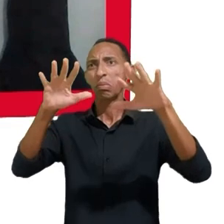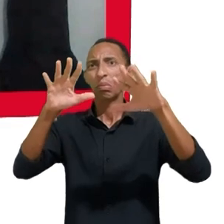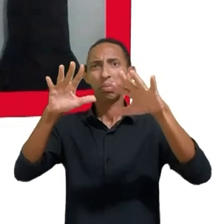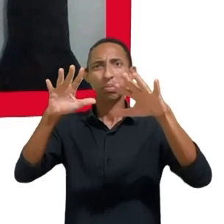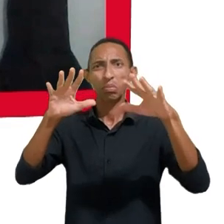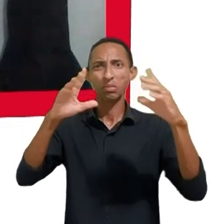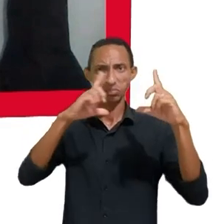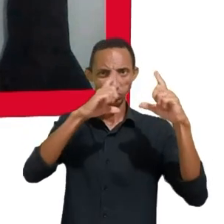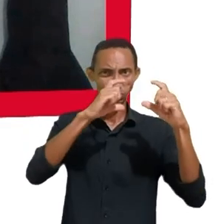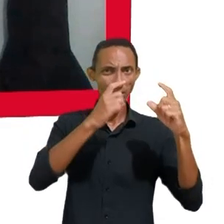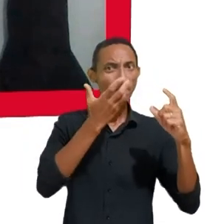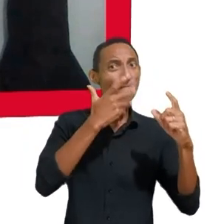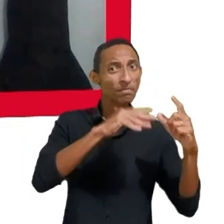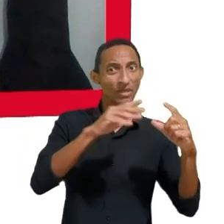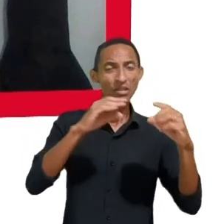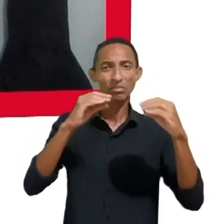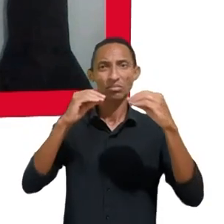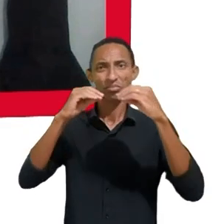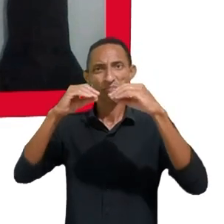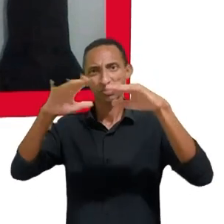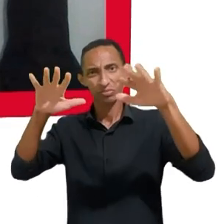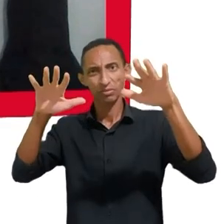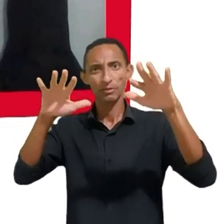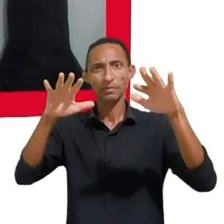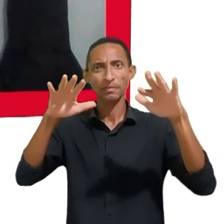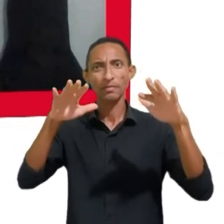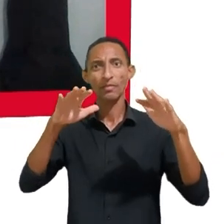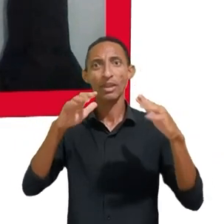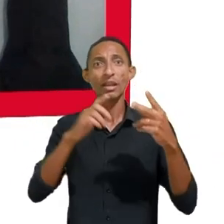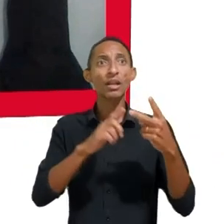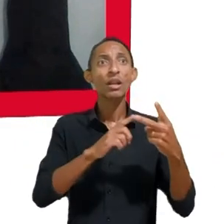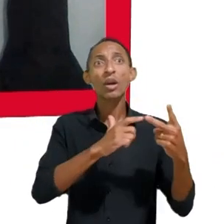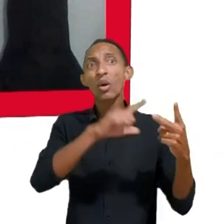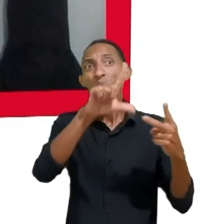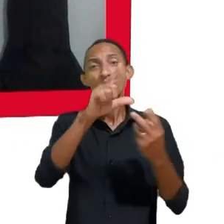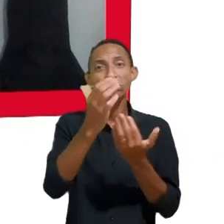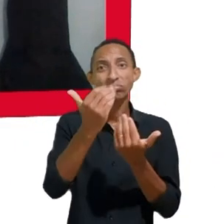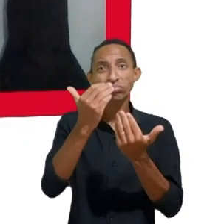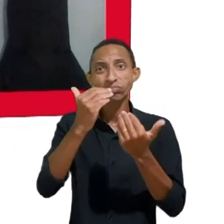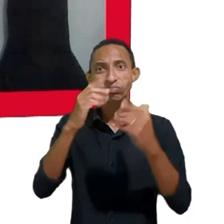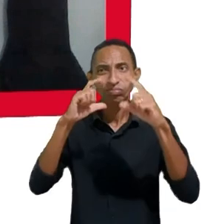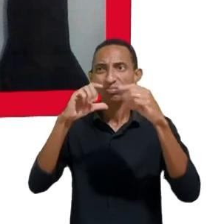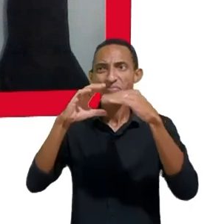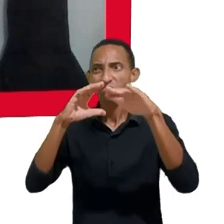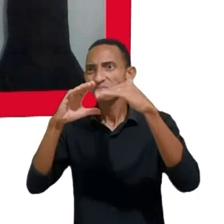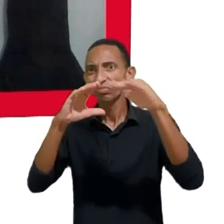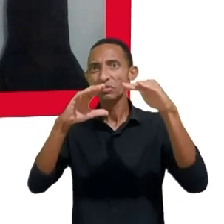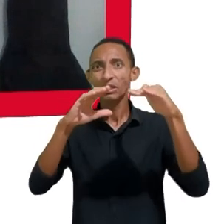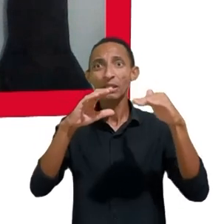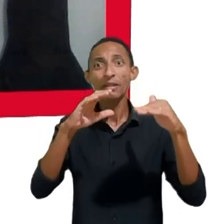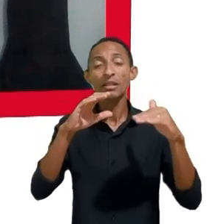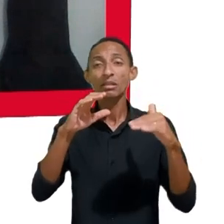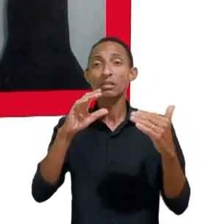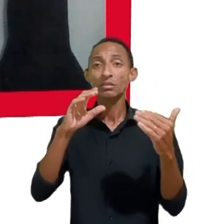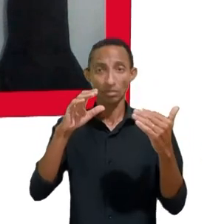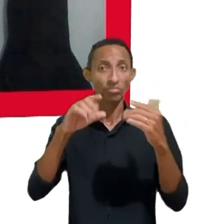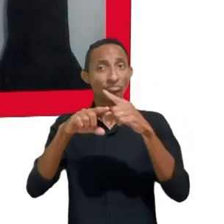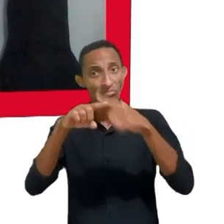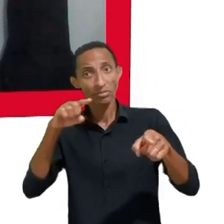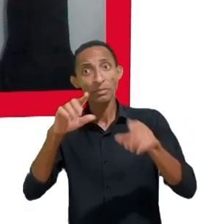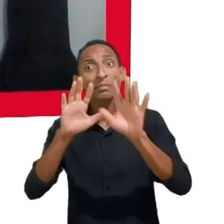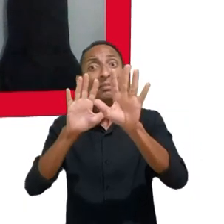de uma criança entre adolescentes, mas você vê pouca atenção por uma dimensão de privacidade institucional, né, o